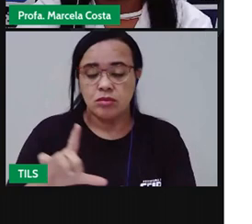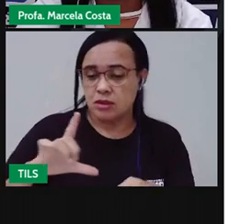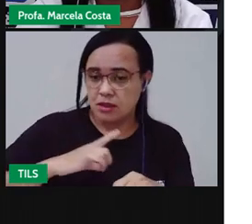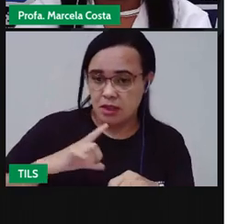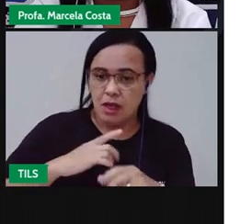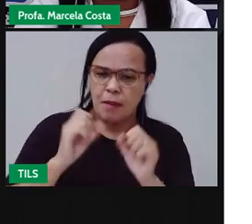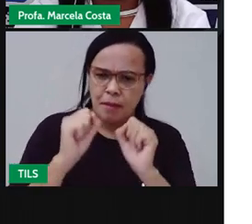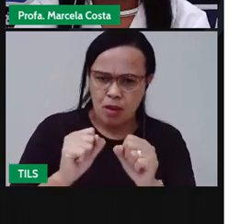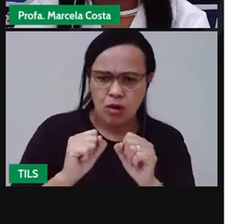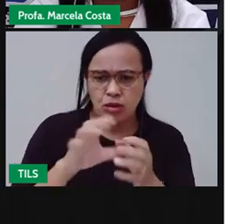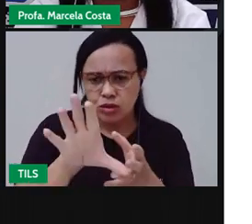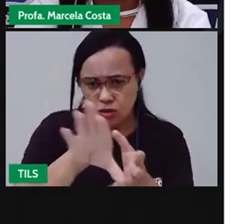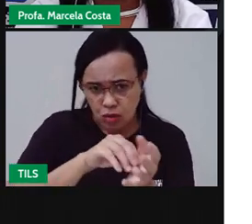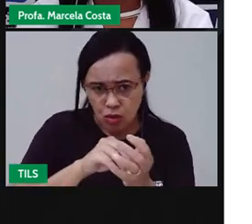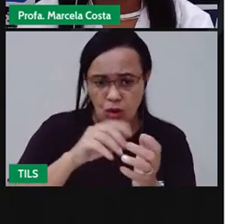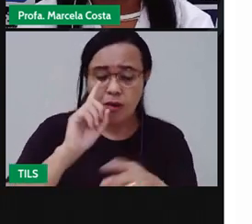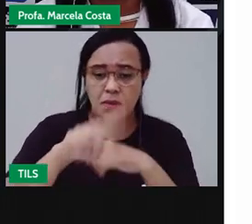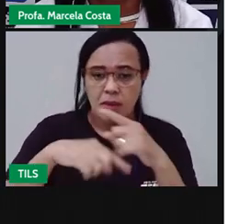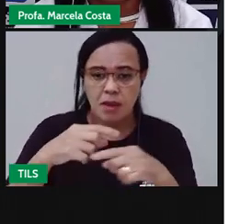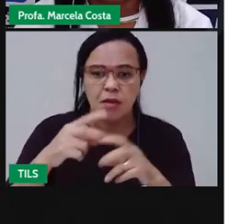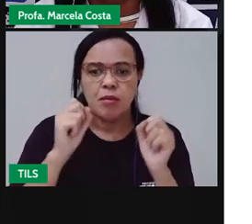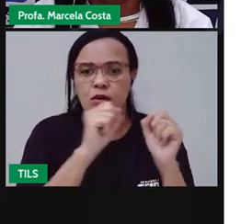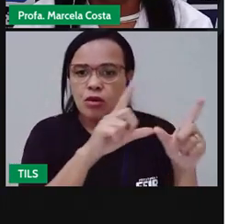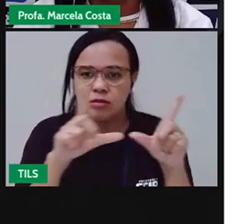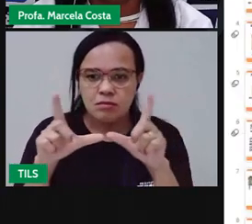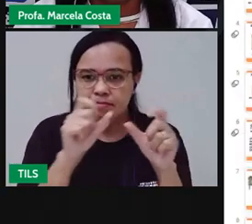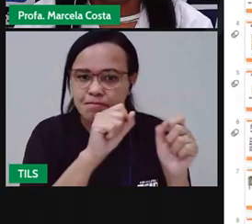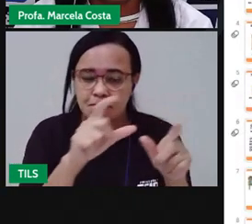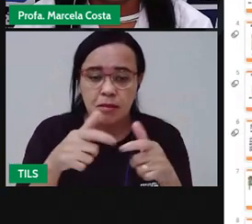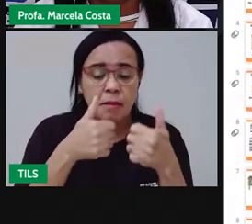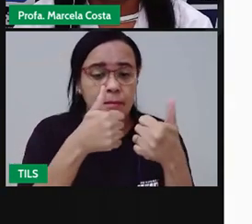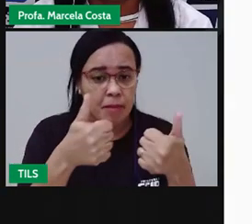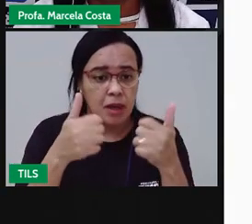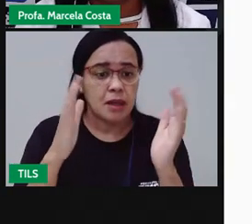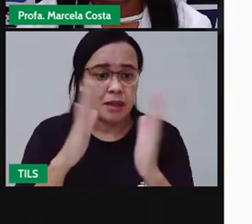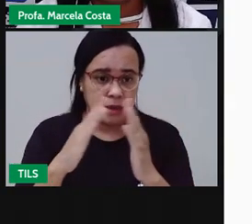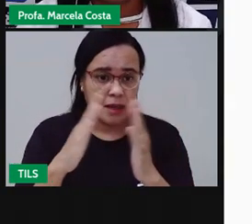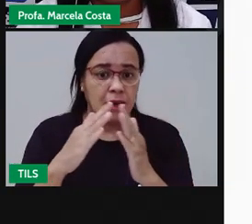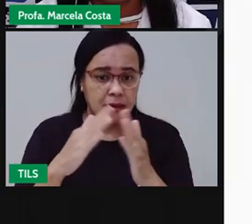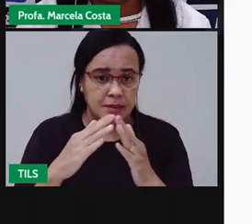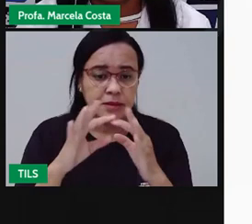o vídeo completo depois, tá bom? Vou mostrar o vídeo.